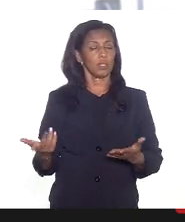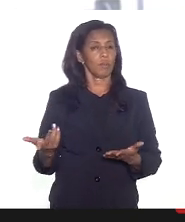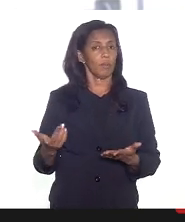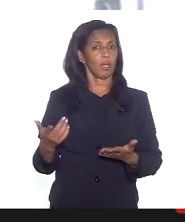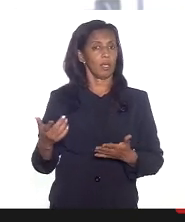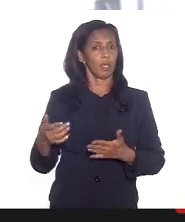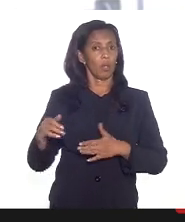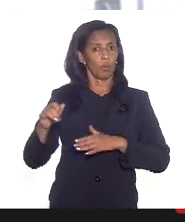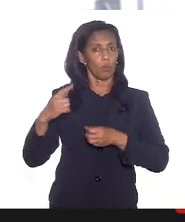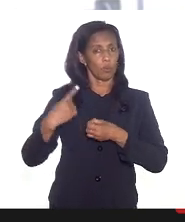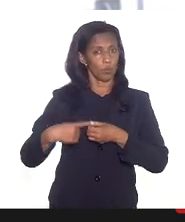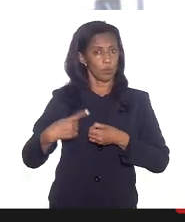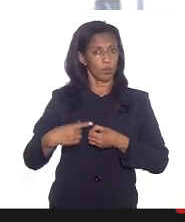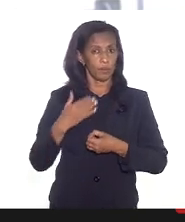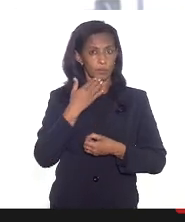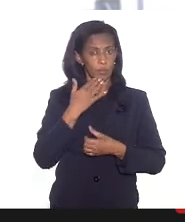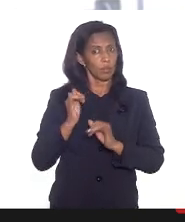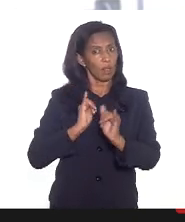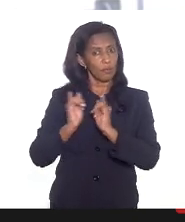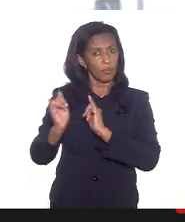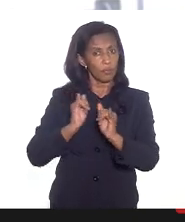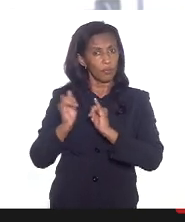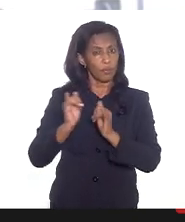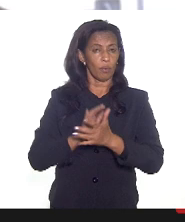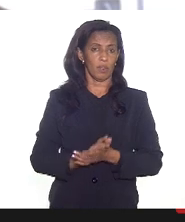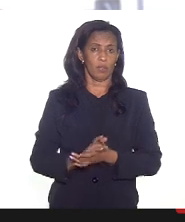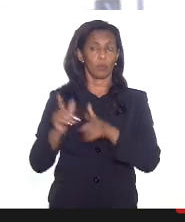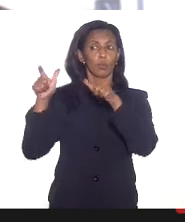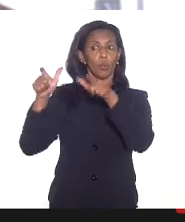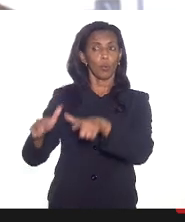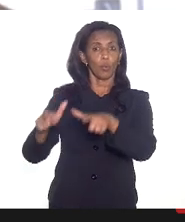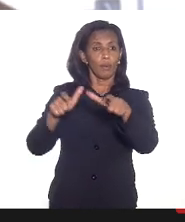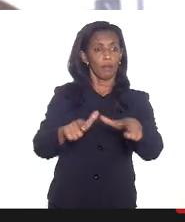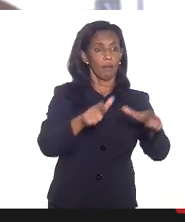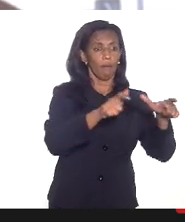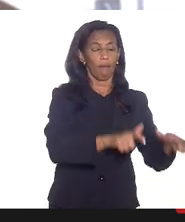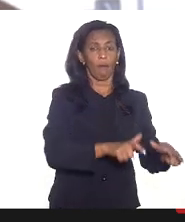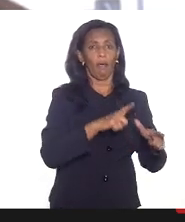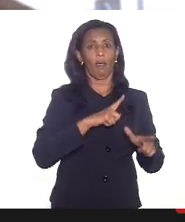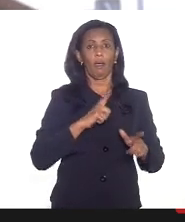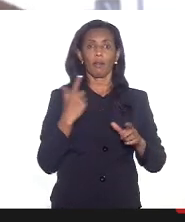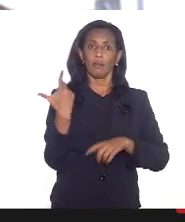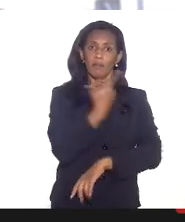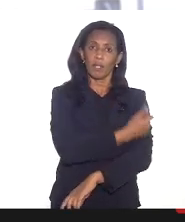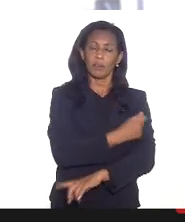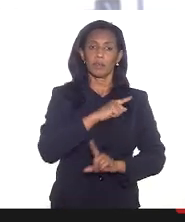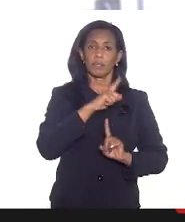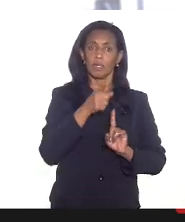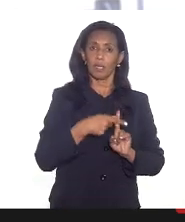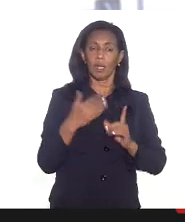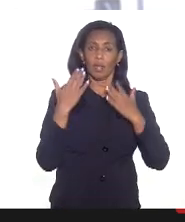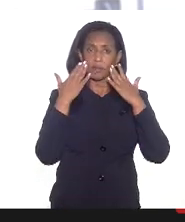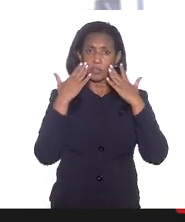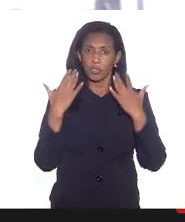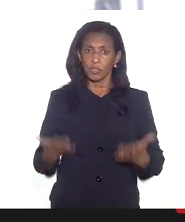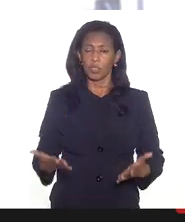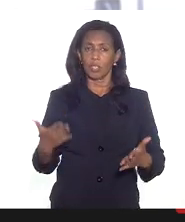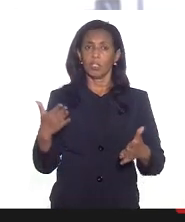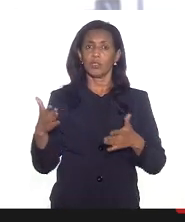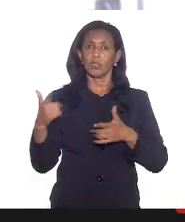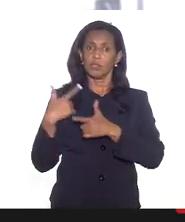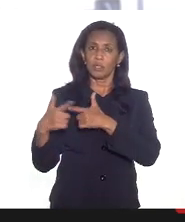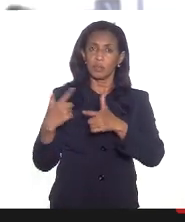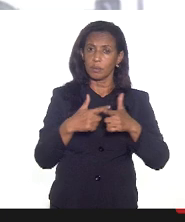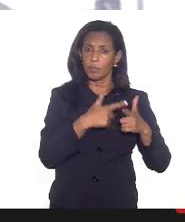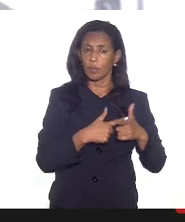que de alguma forma tragam informações dos locais que estão vacinando gestantes diante dessa limitação